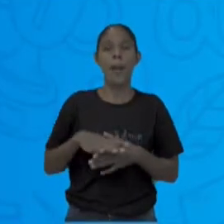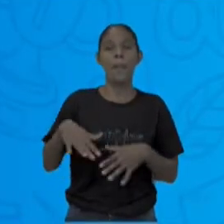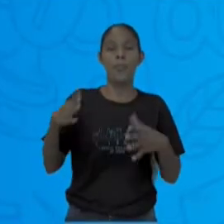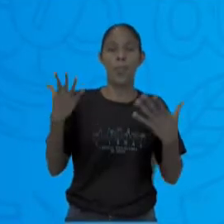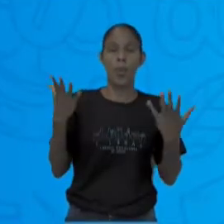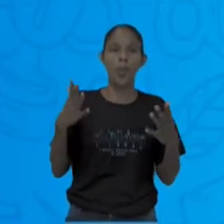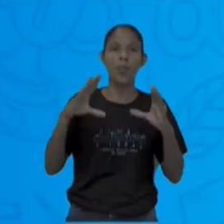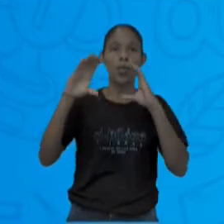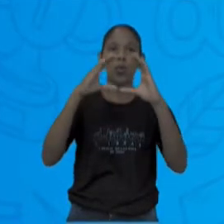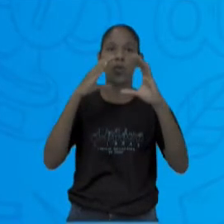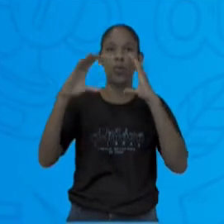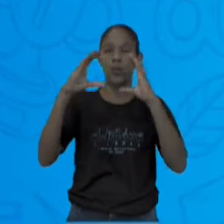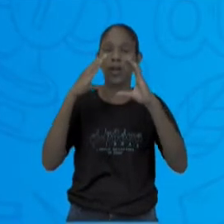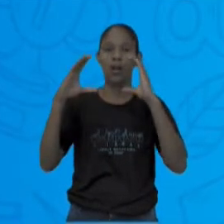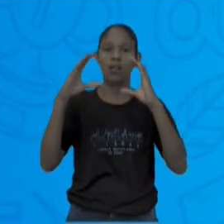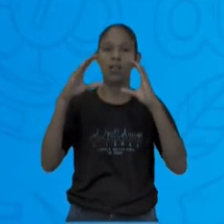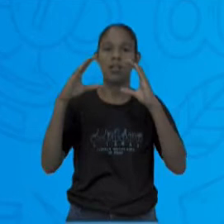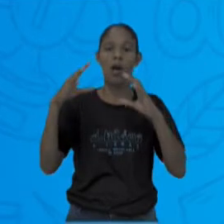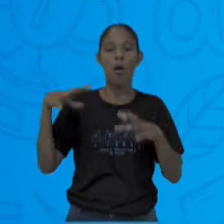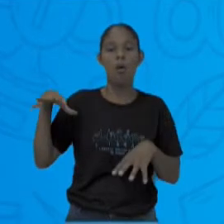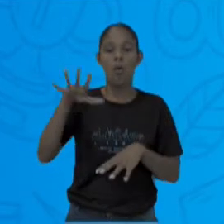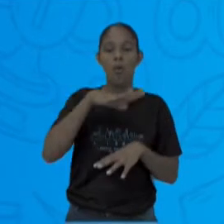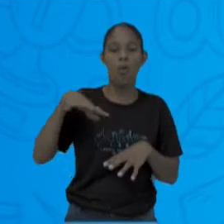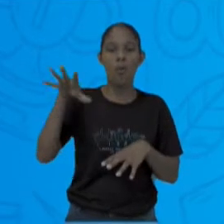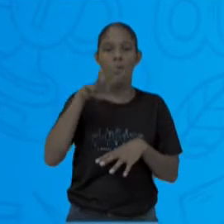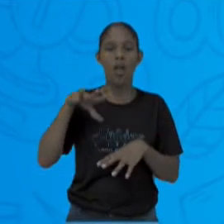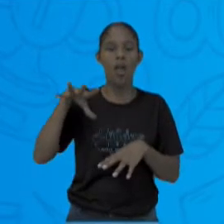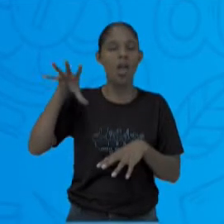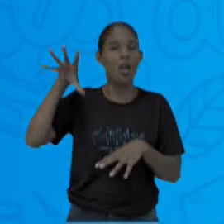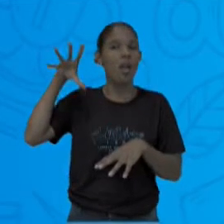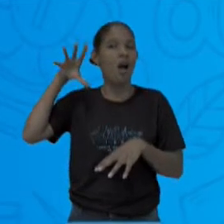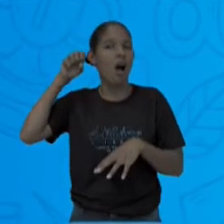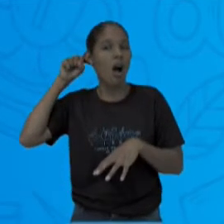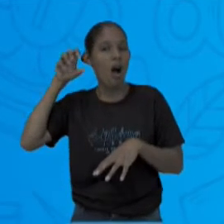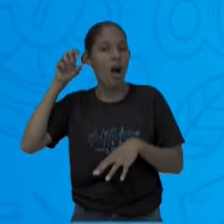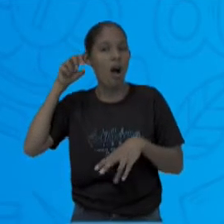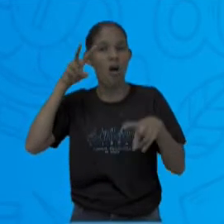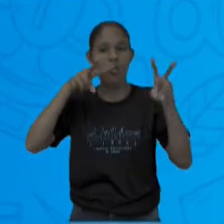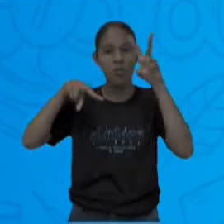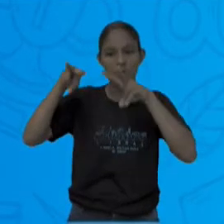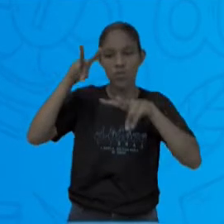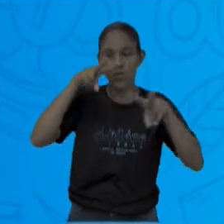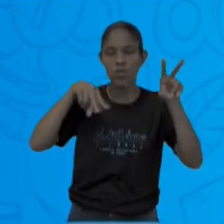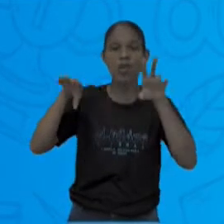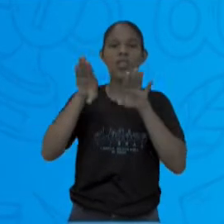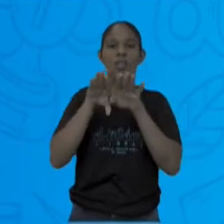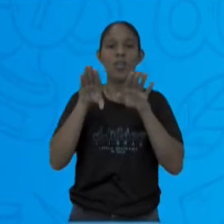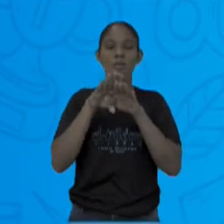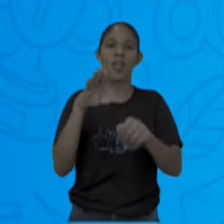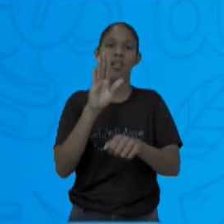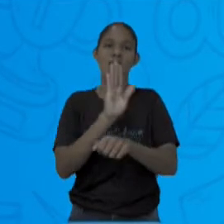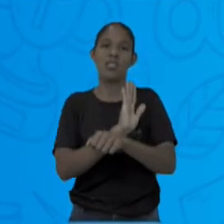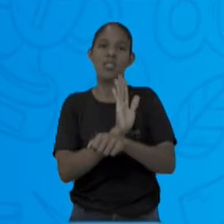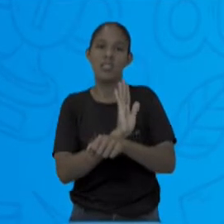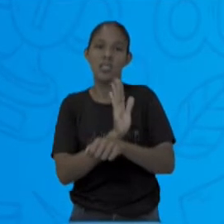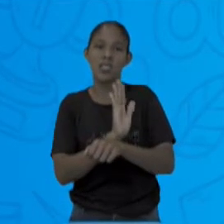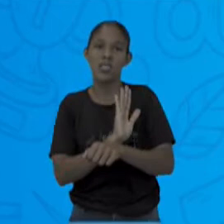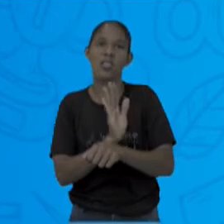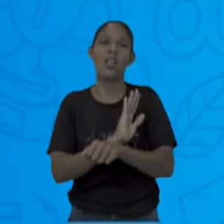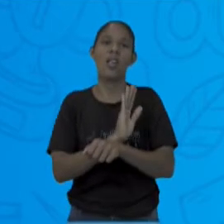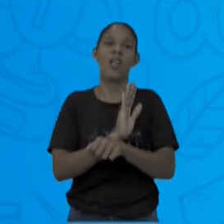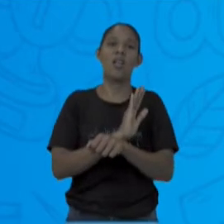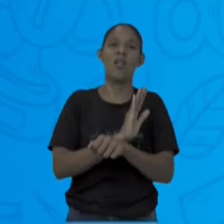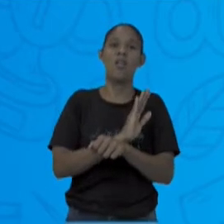Para serem lidos, ouvidos e vistos com TV, cinema, celular,